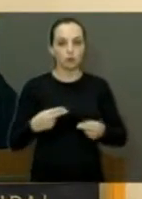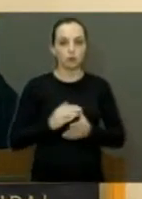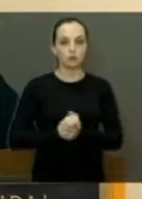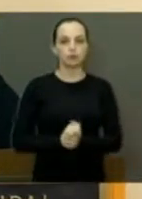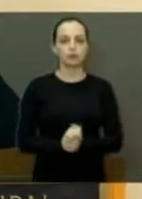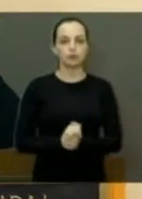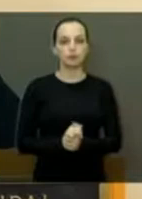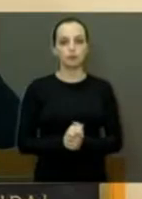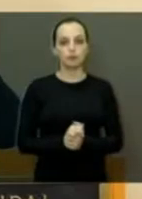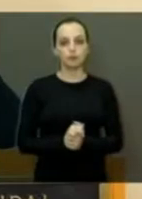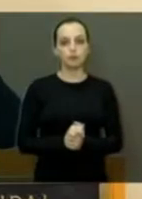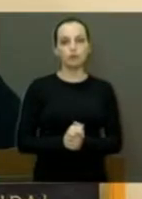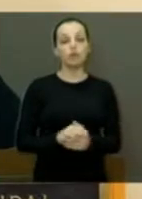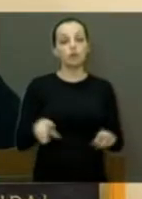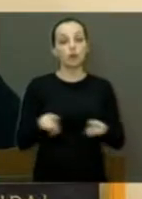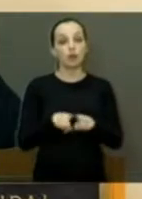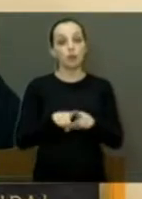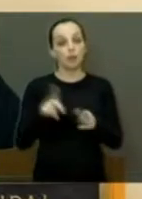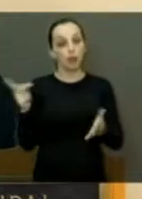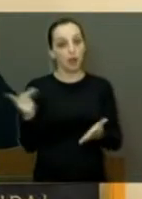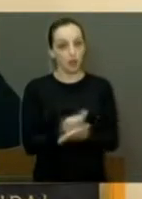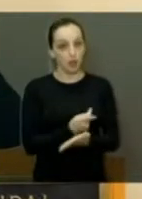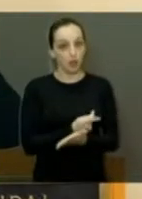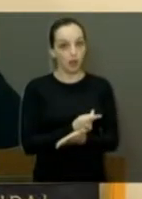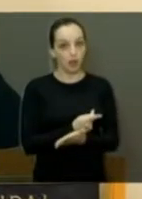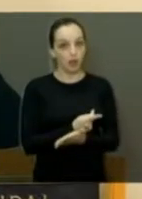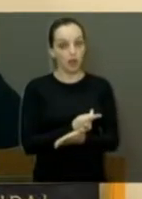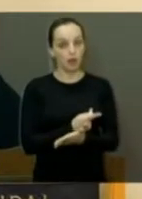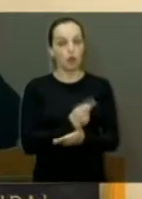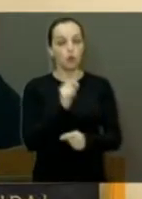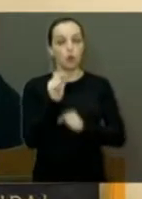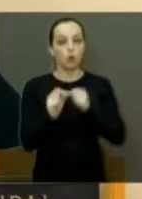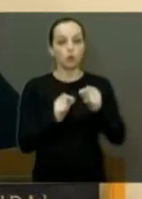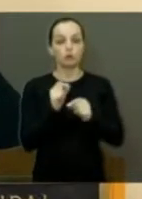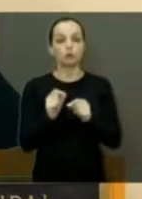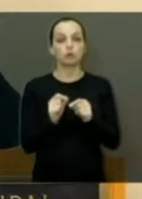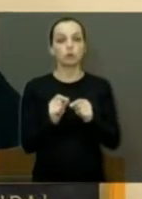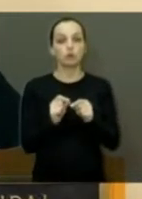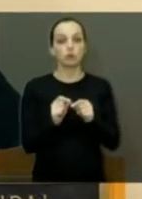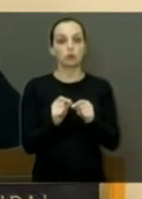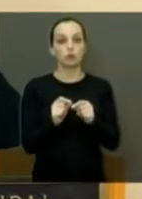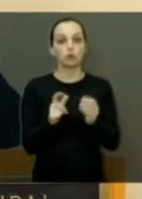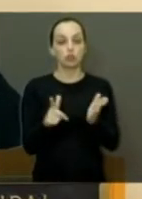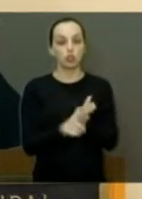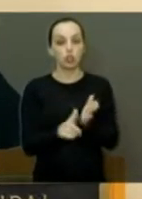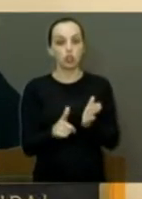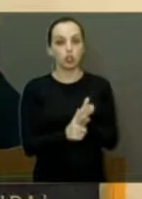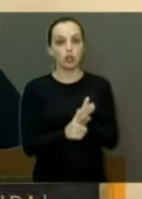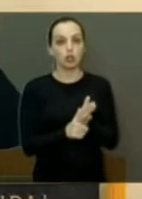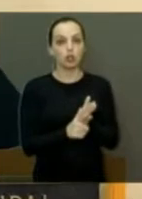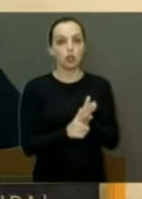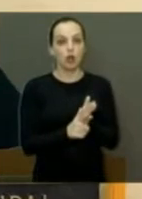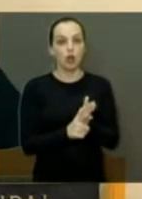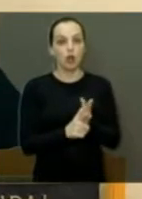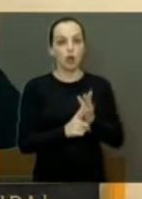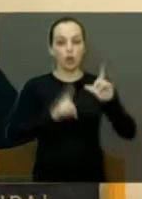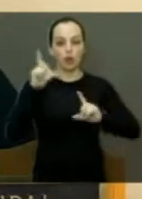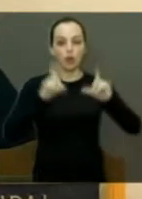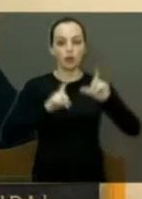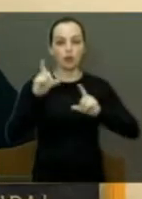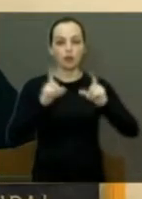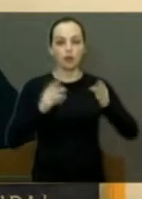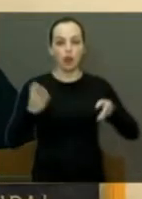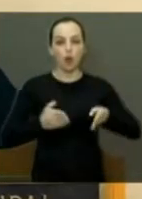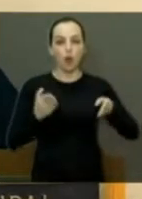Muito bem, falando em erro também de radar, no jornal Bom Dia São Paulo de hoje,